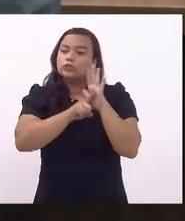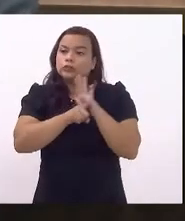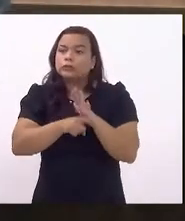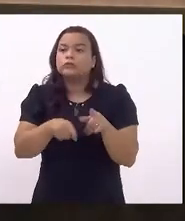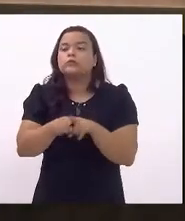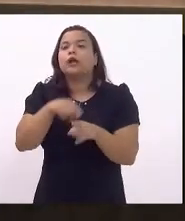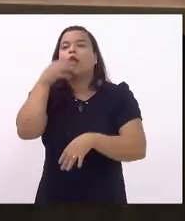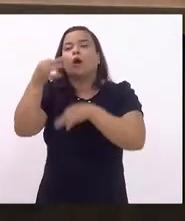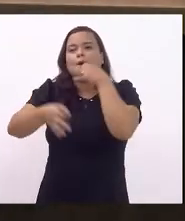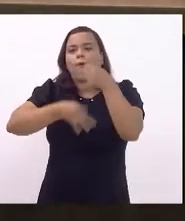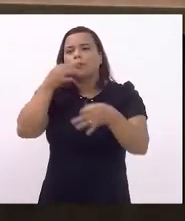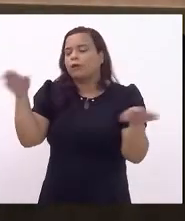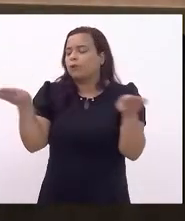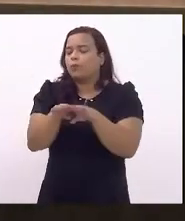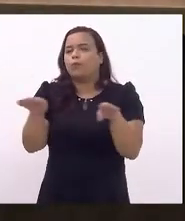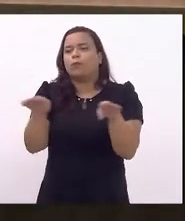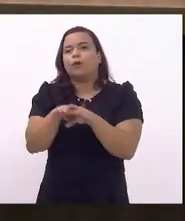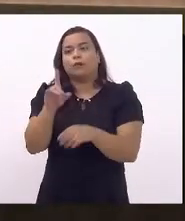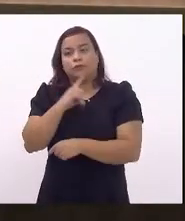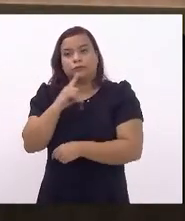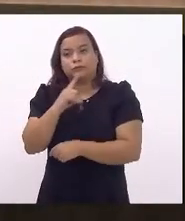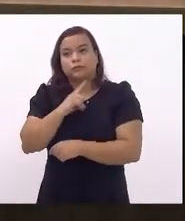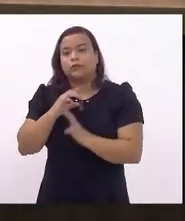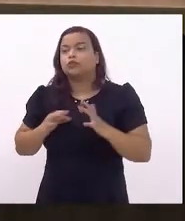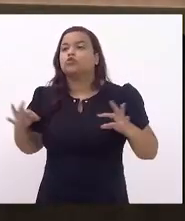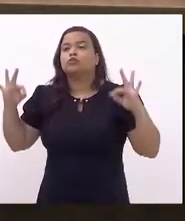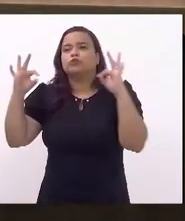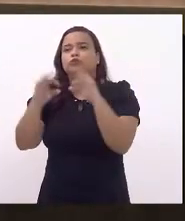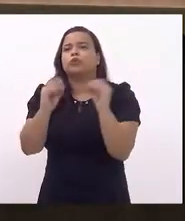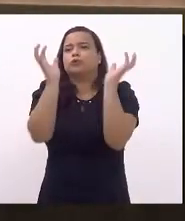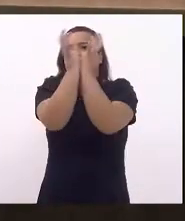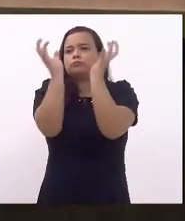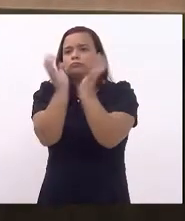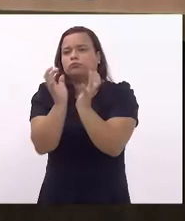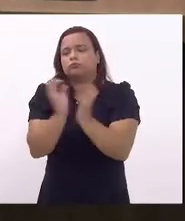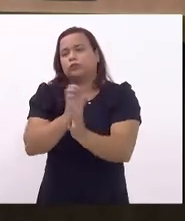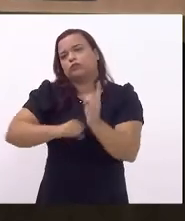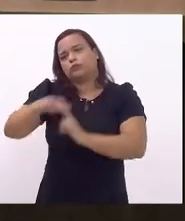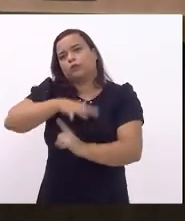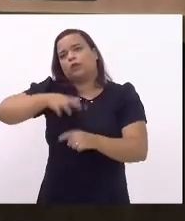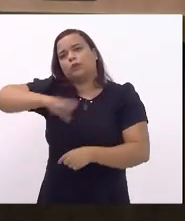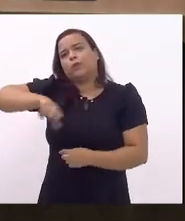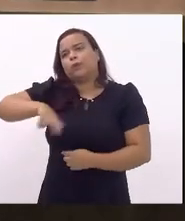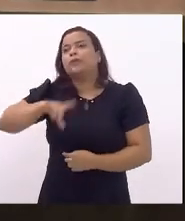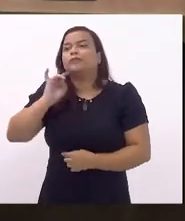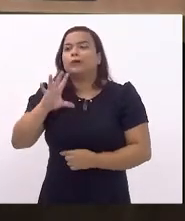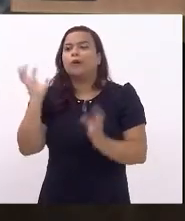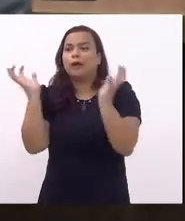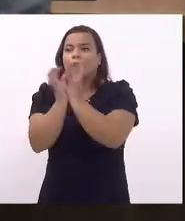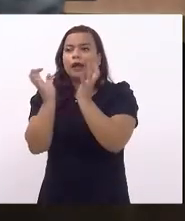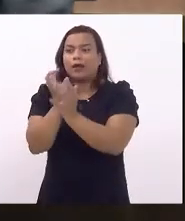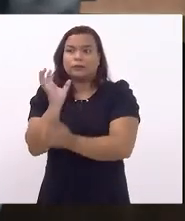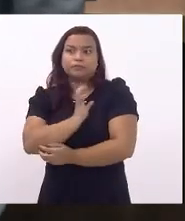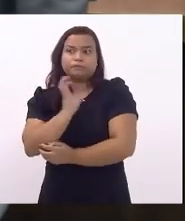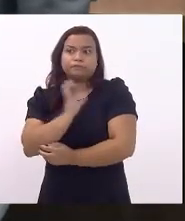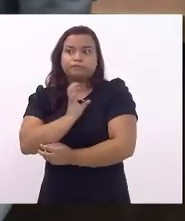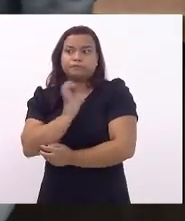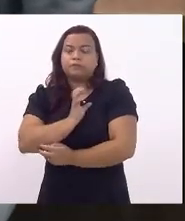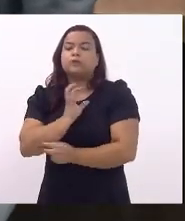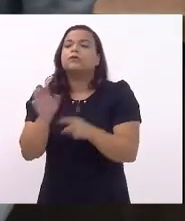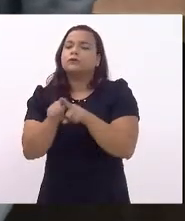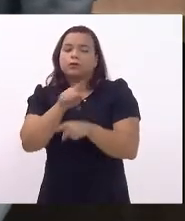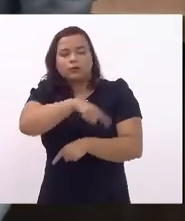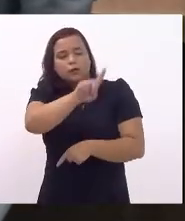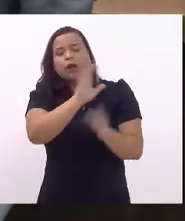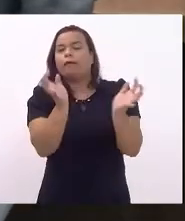as opiniões sejam igualitárias para todas as classes da sociedade, não apenas aquelas que têm condição financeira, mas também